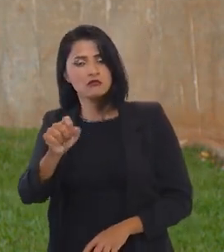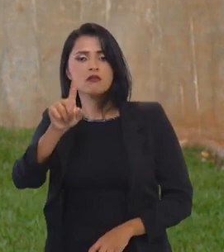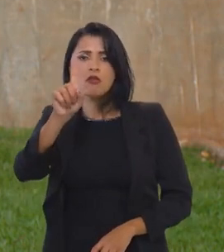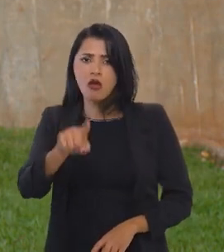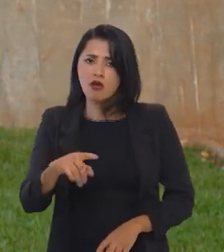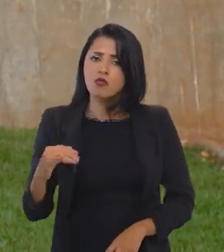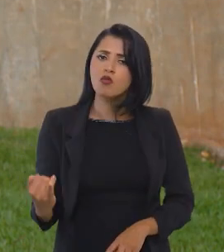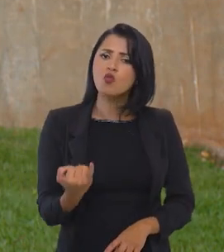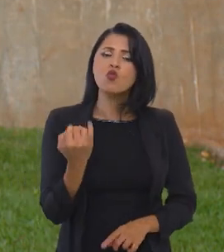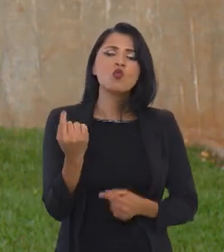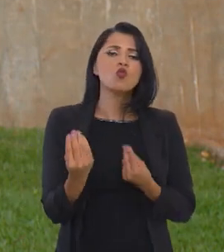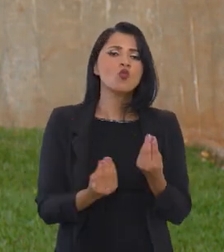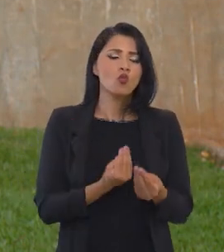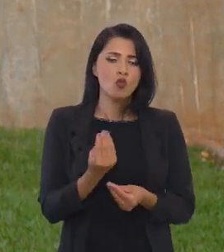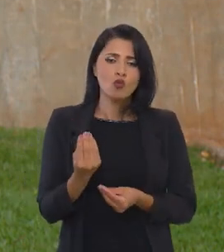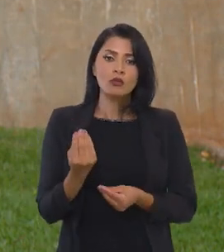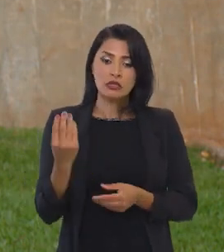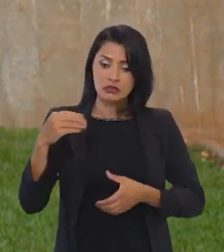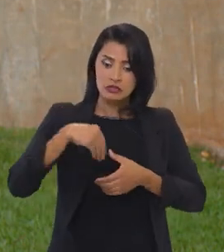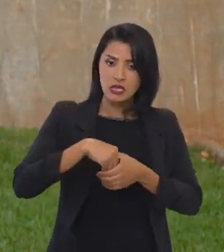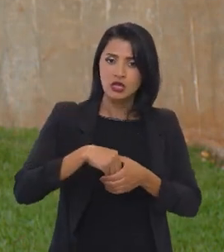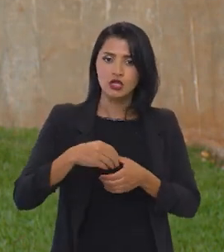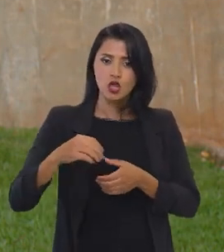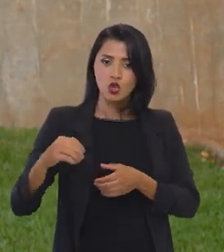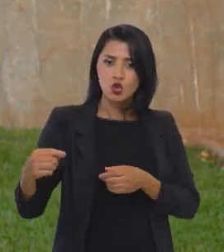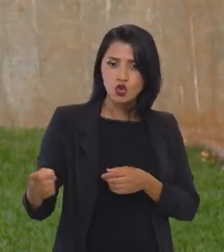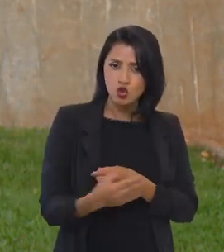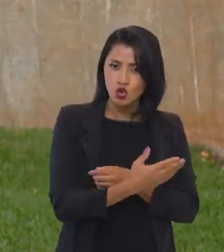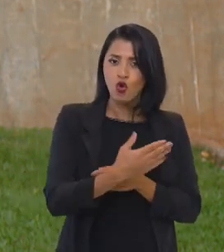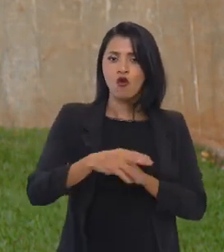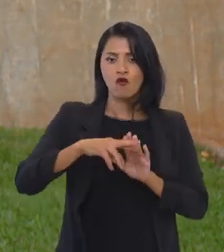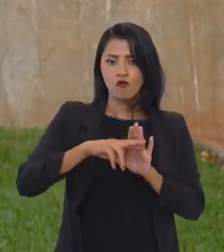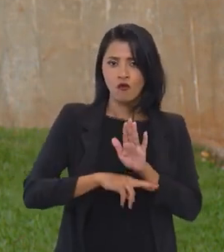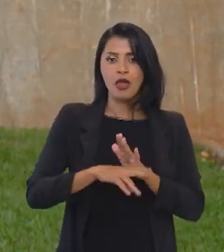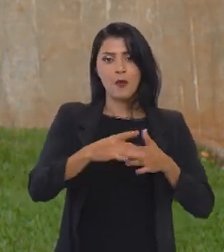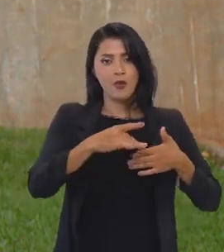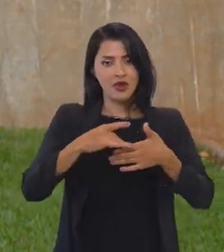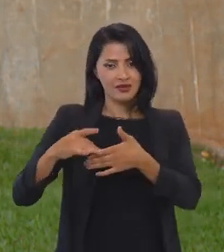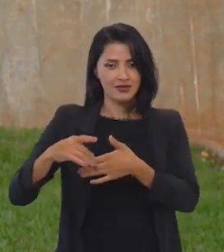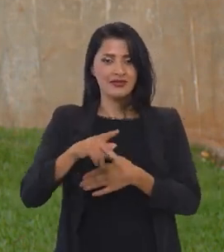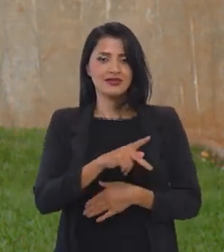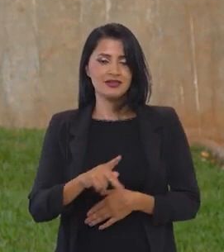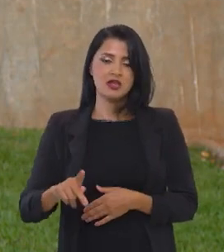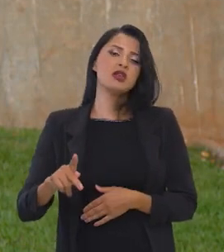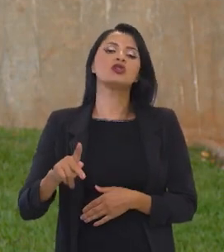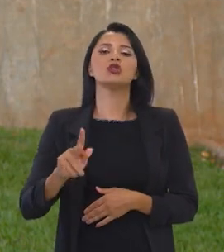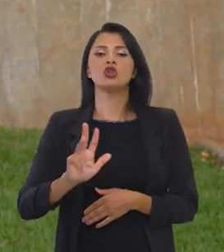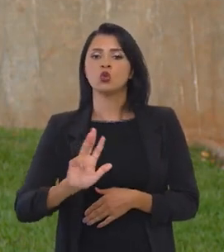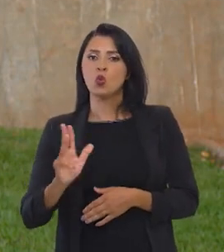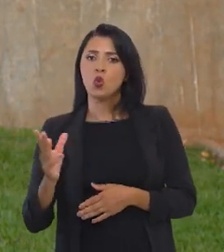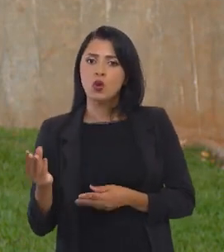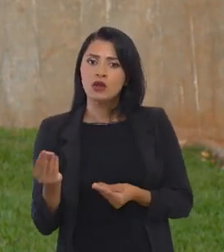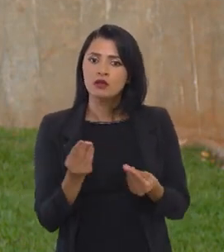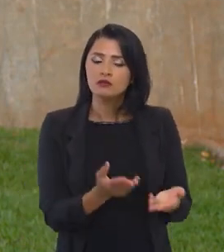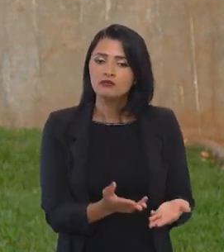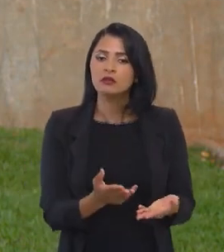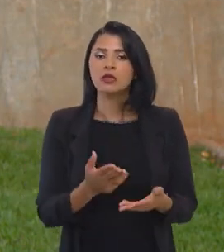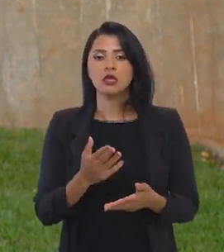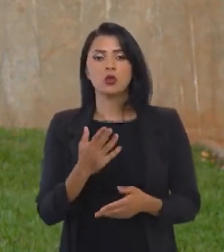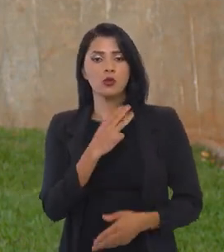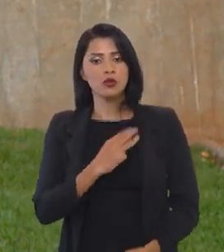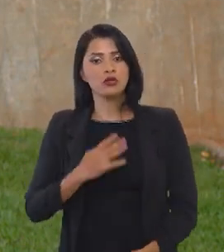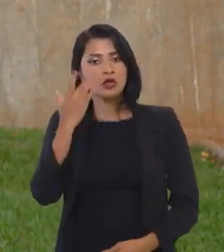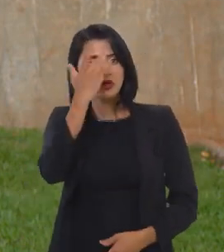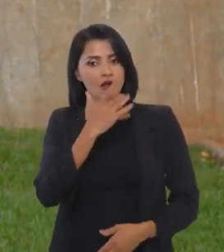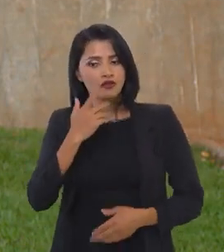é muito importante que, dentro dessa nova lógica que o presidente Lula trouxe, que o ministro Haddad tem falado tanto, de